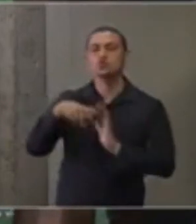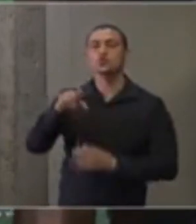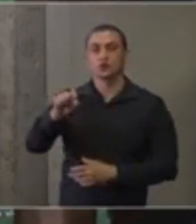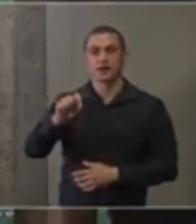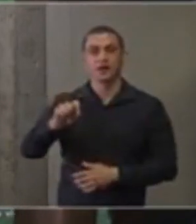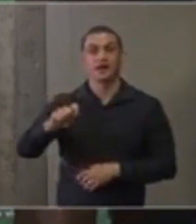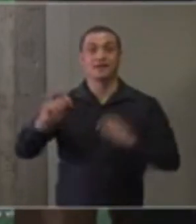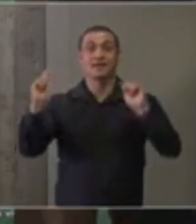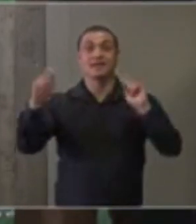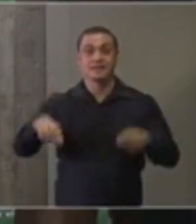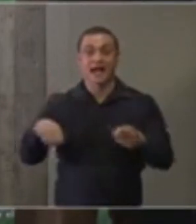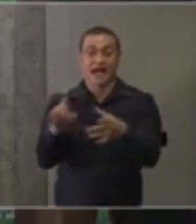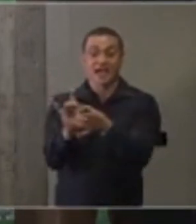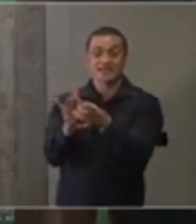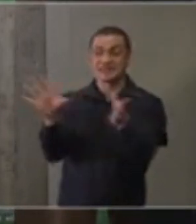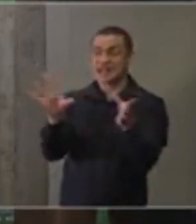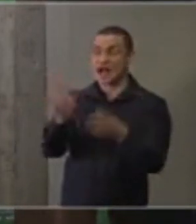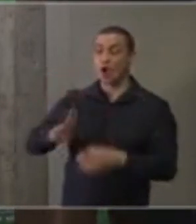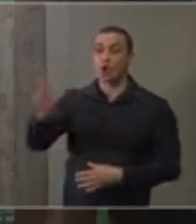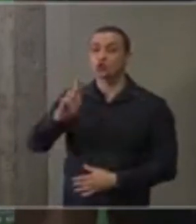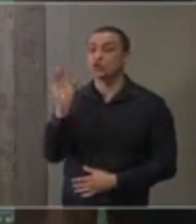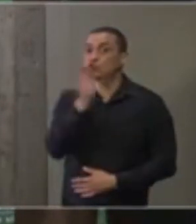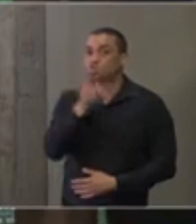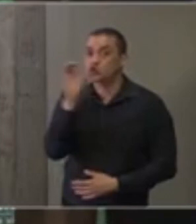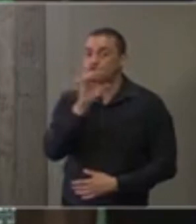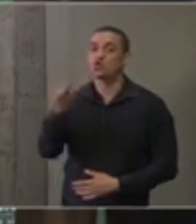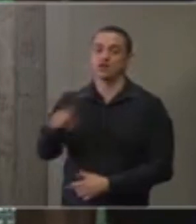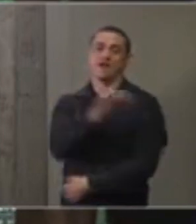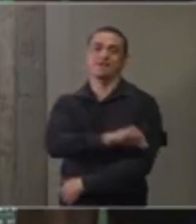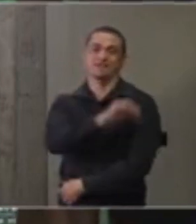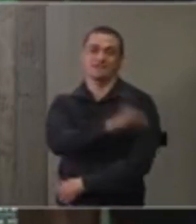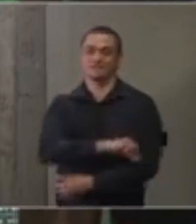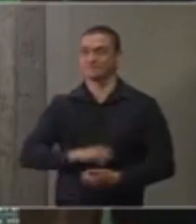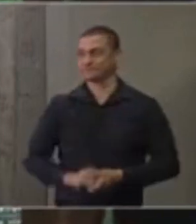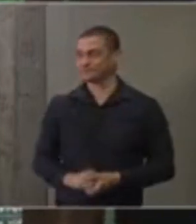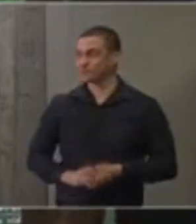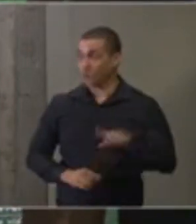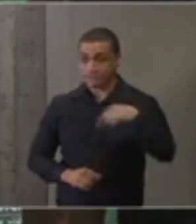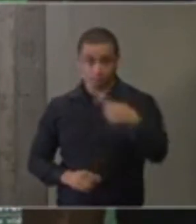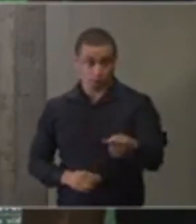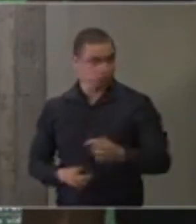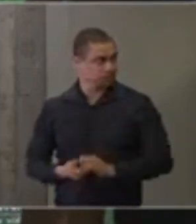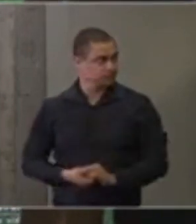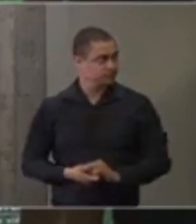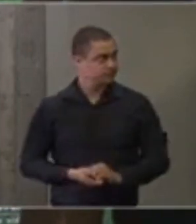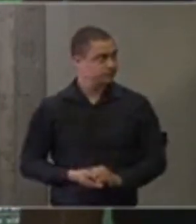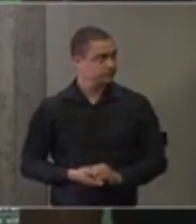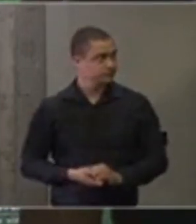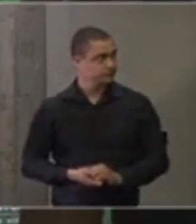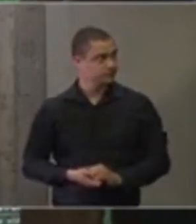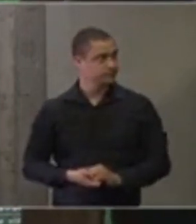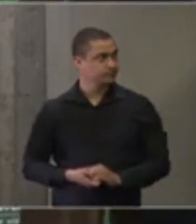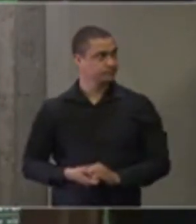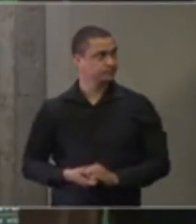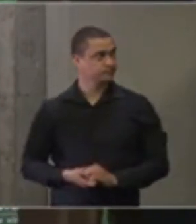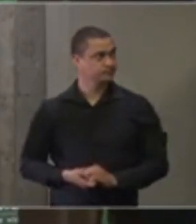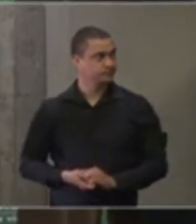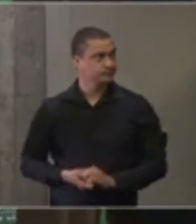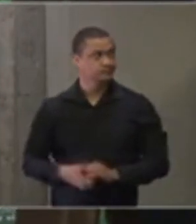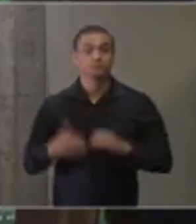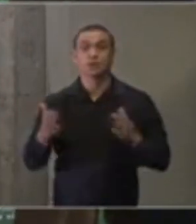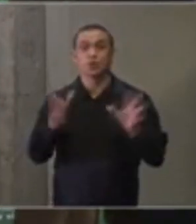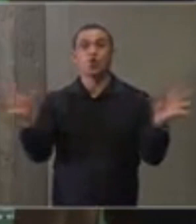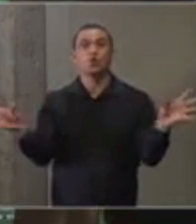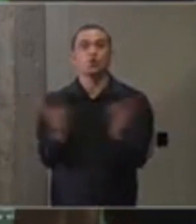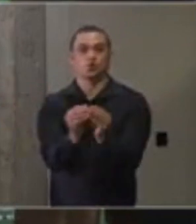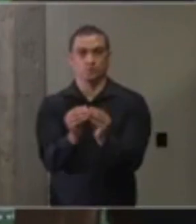autorização de uso emergencial da vacina. Próximo. Resumindo, a